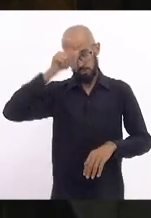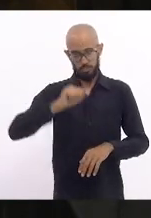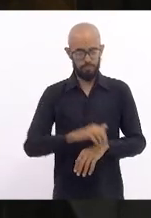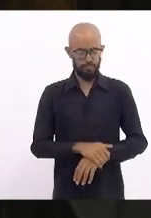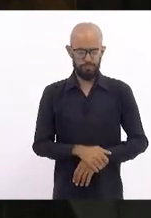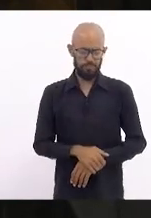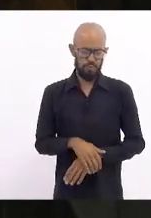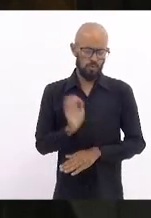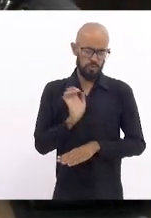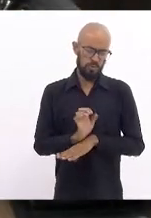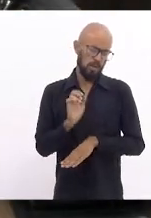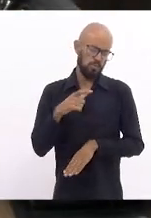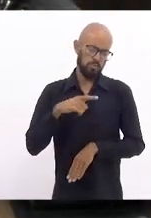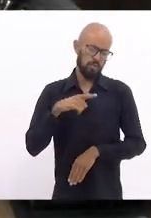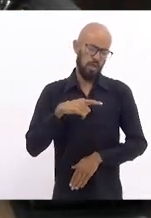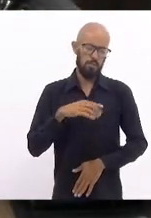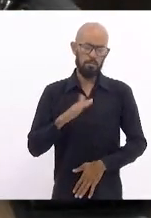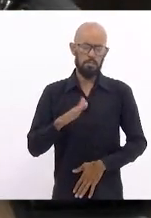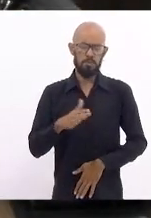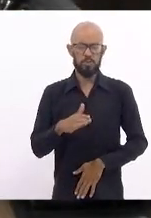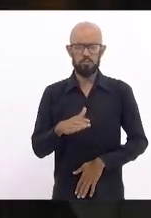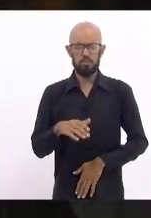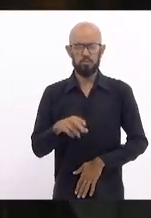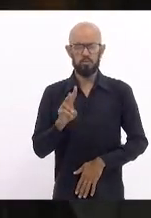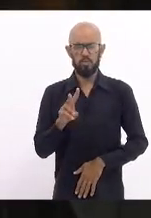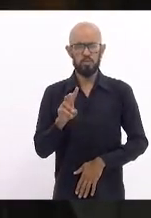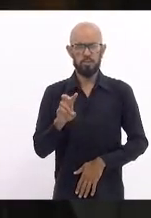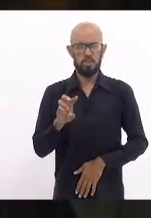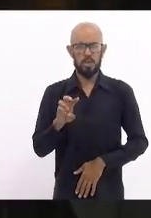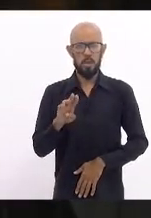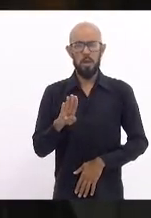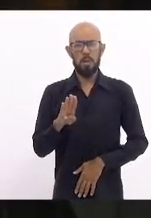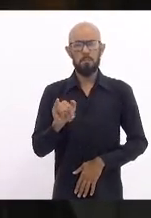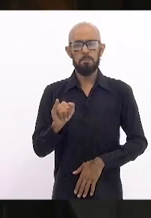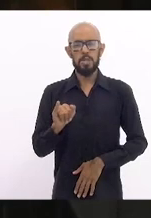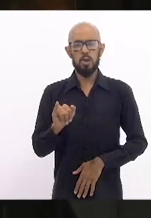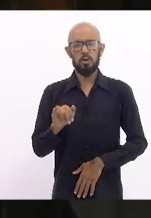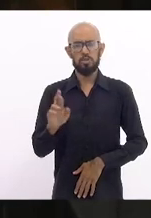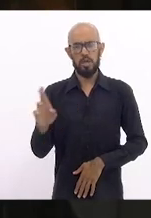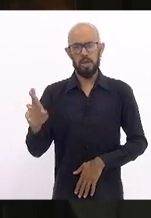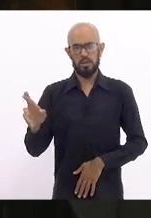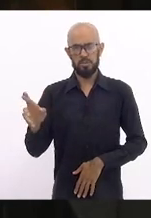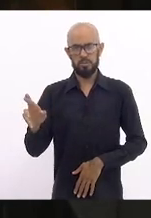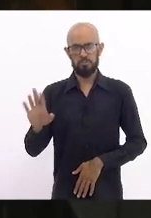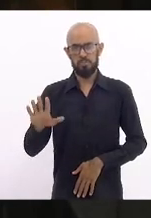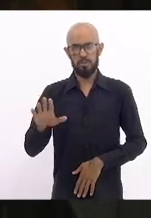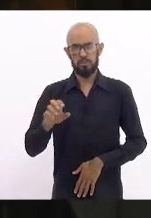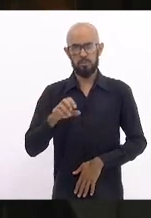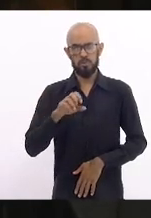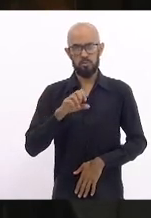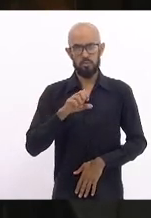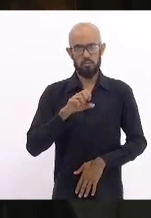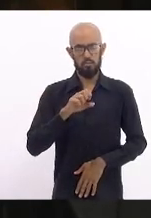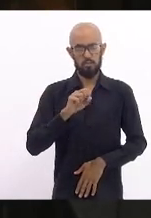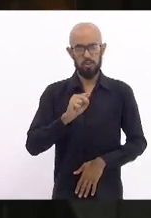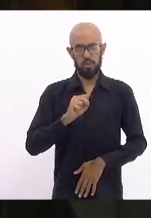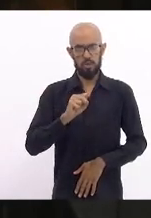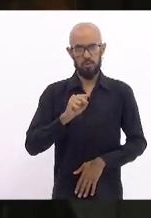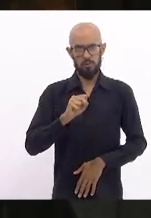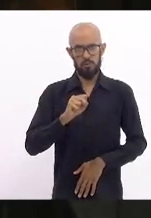Lucinha, algo como 2 bilhões. Mas o FPE não é composto só do IPI,